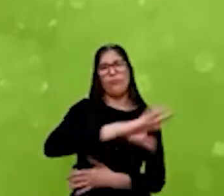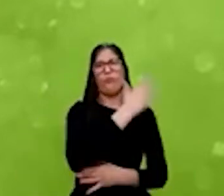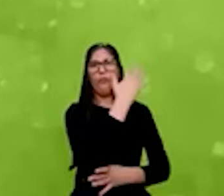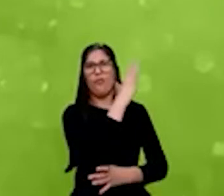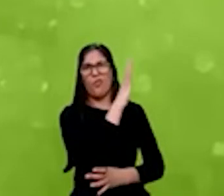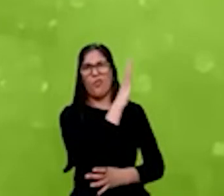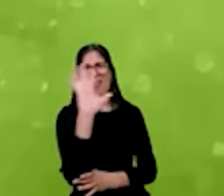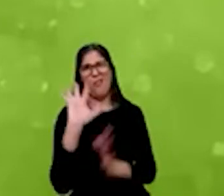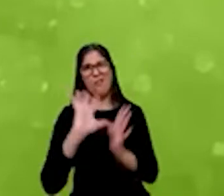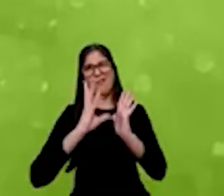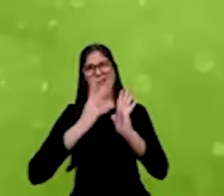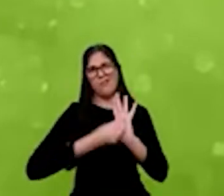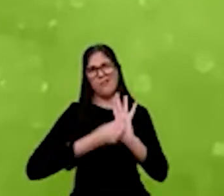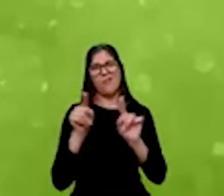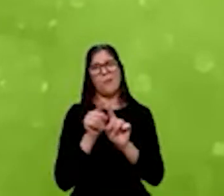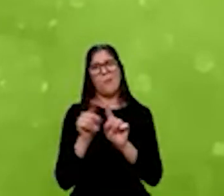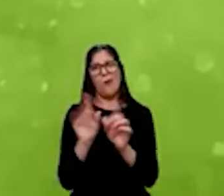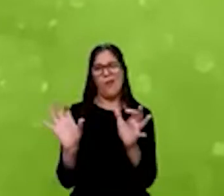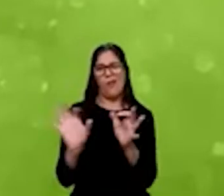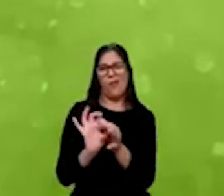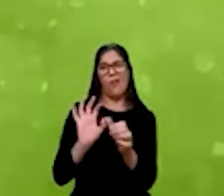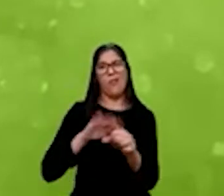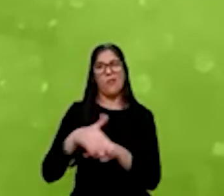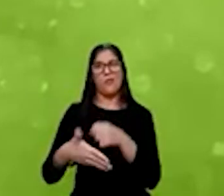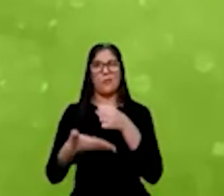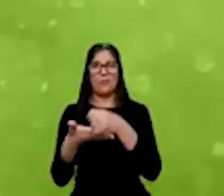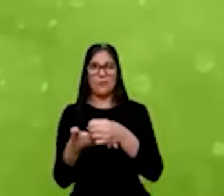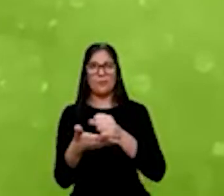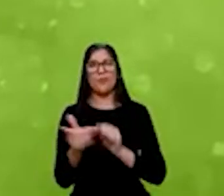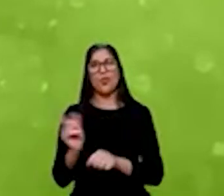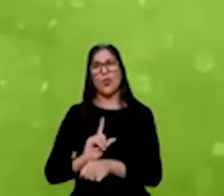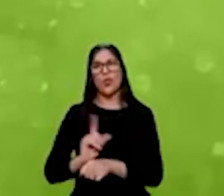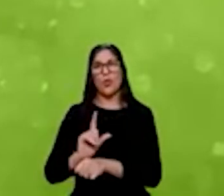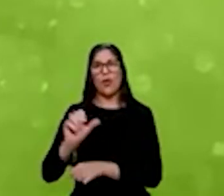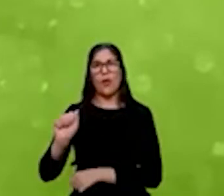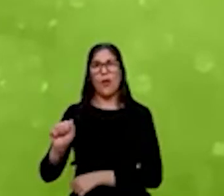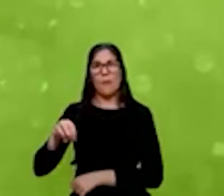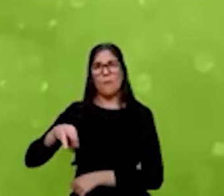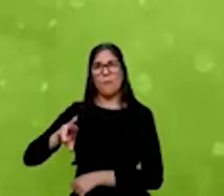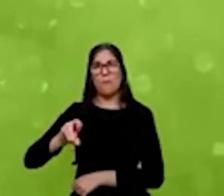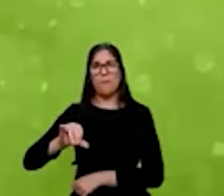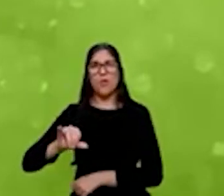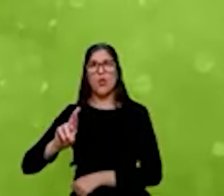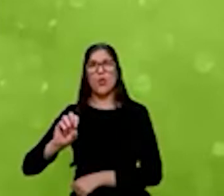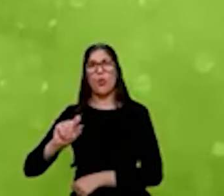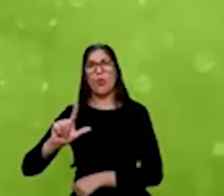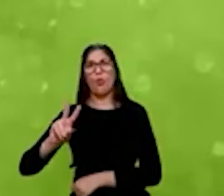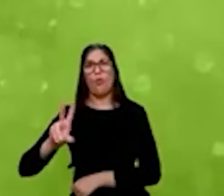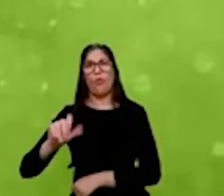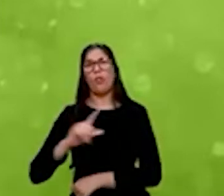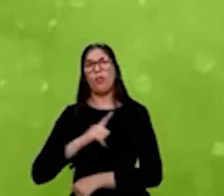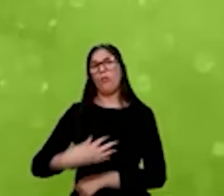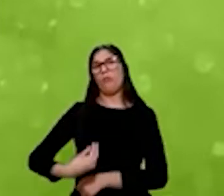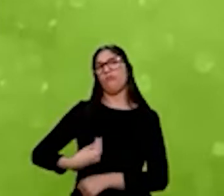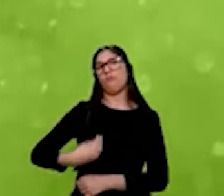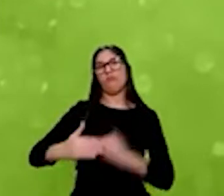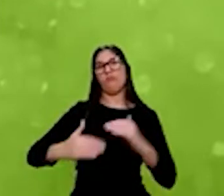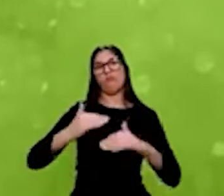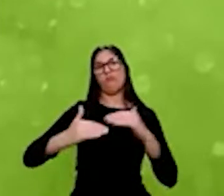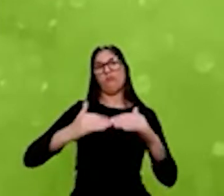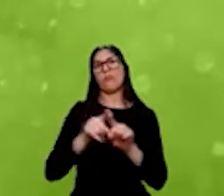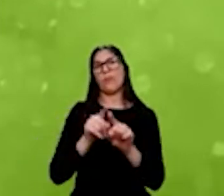sustentabilidade. O gestor é a Mirova, e a gente está nesse processo de contratação também.